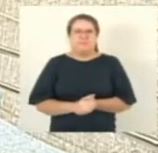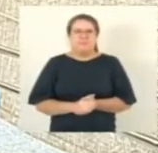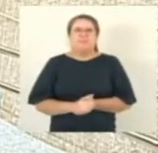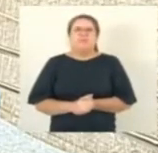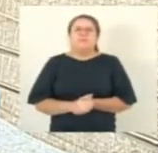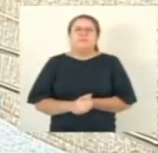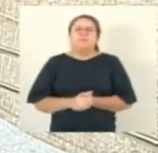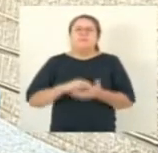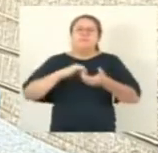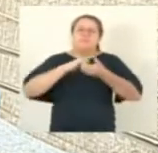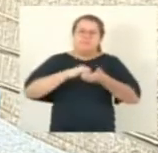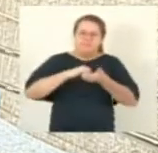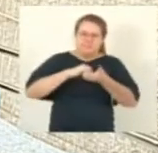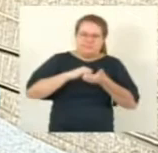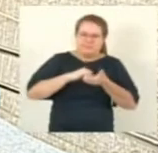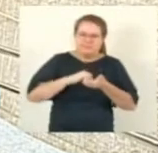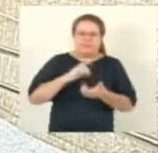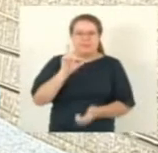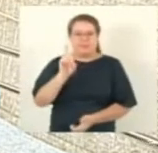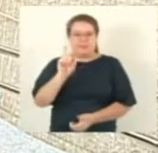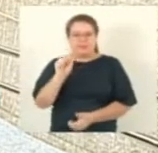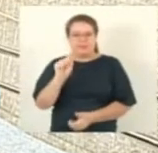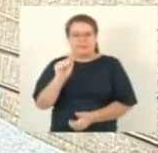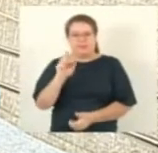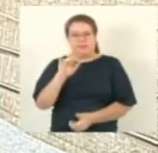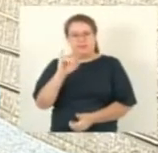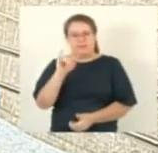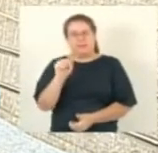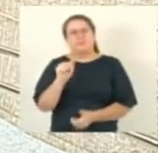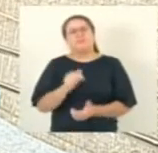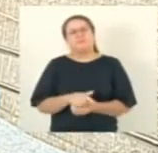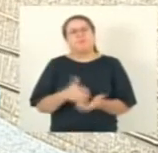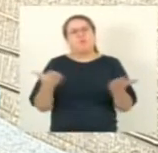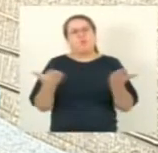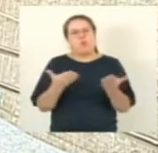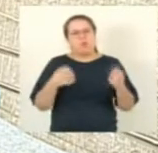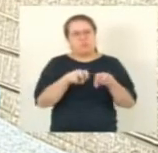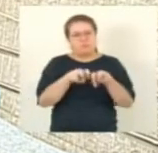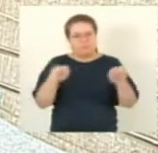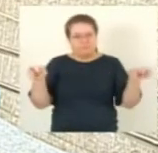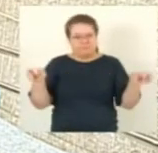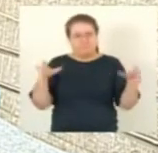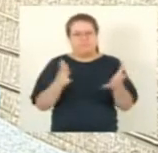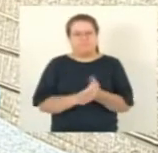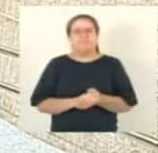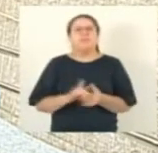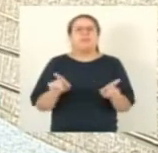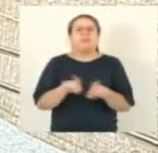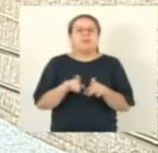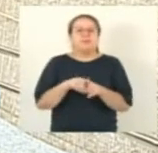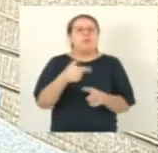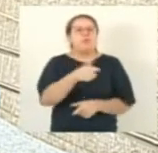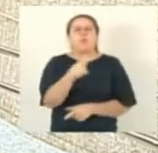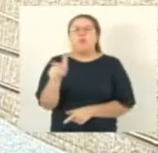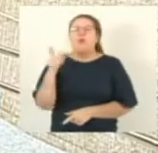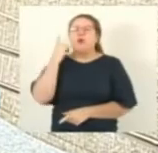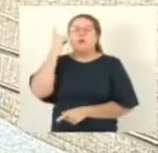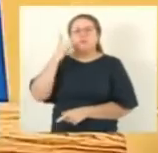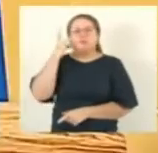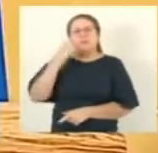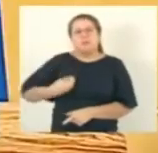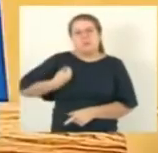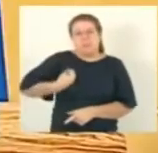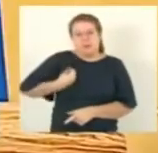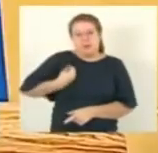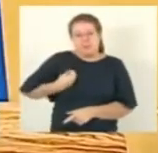Meus cumprimentos ao deputado Dari Pagum, que dirige a sessão nesse momento. Aos deputados que estão presentes aqui no plenário,